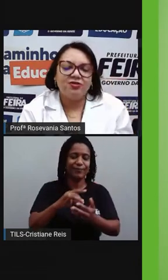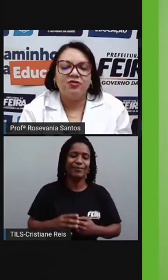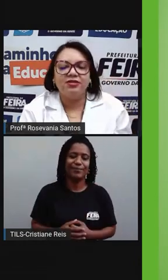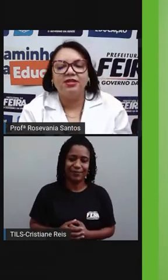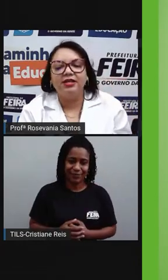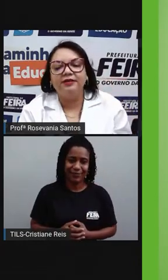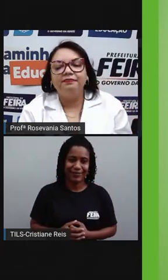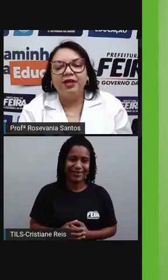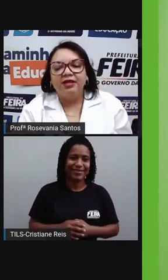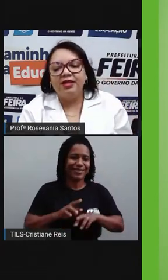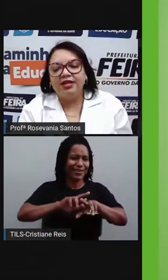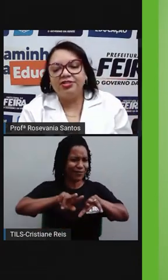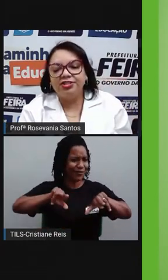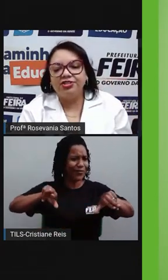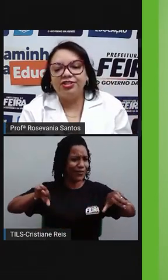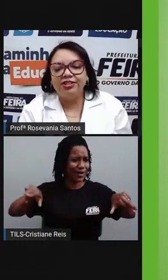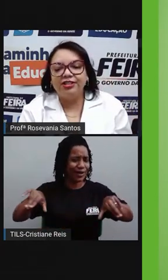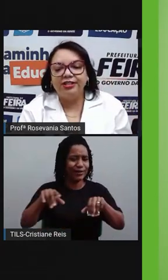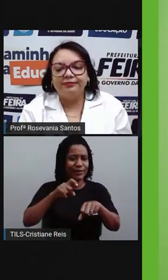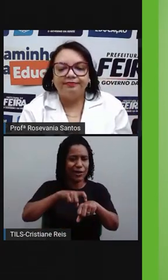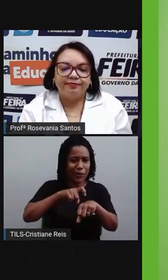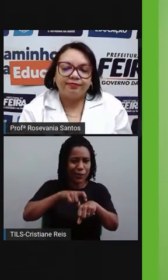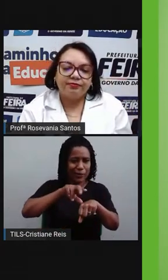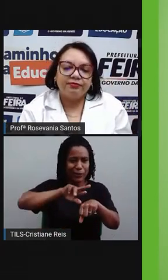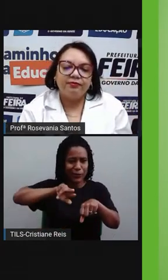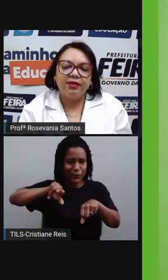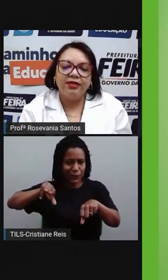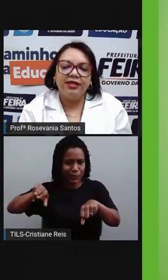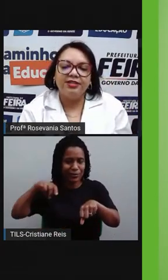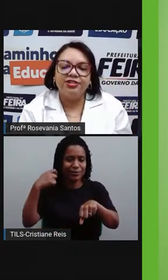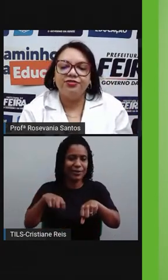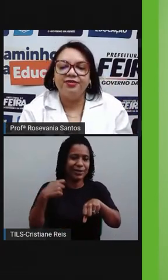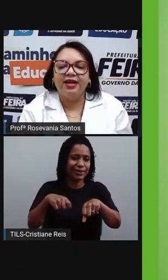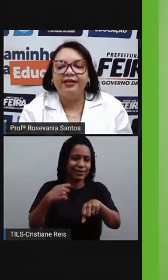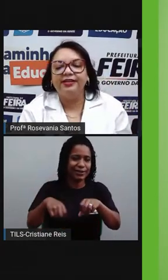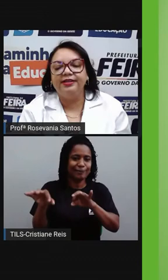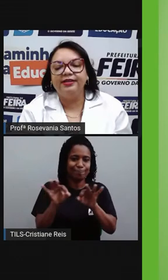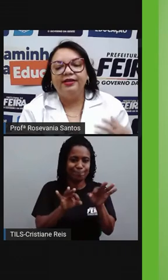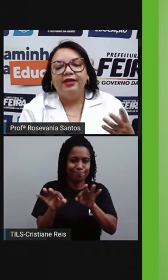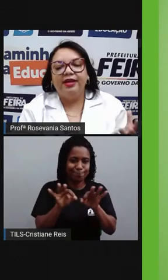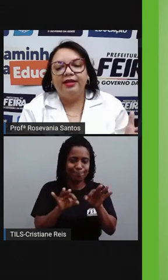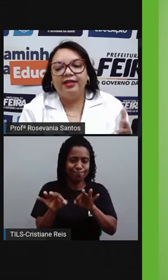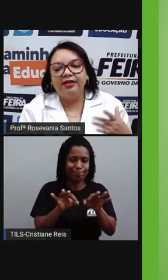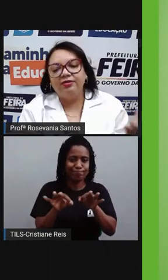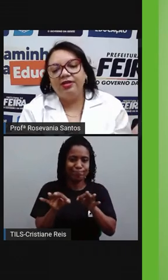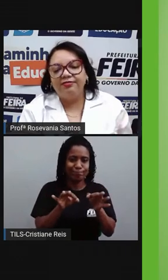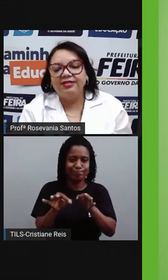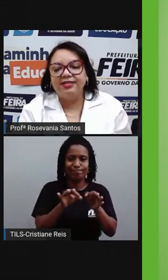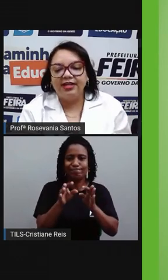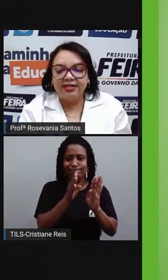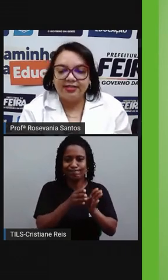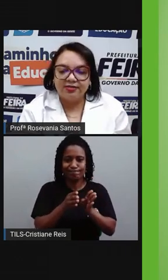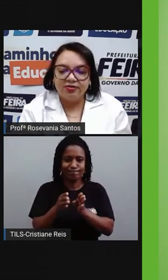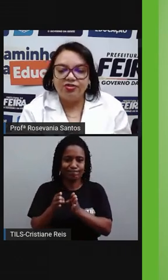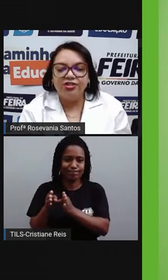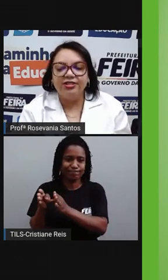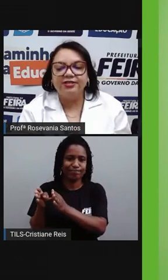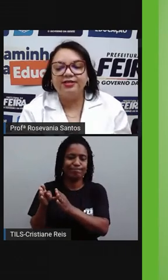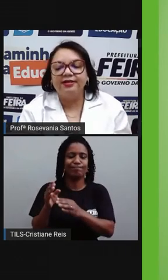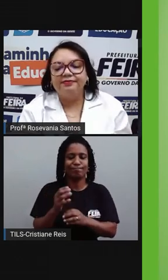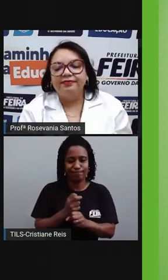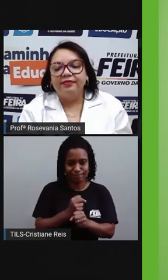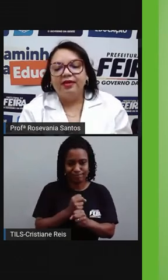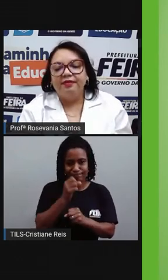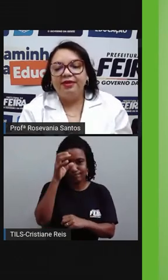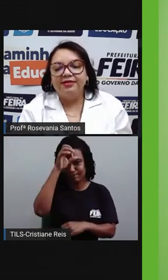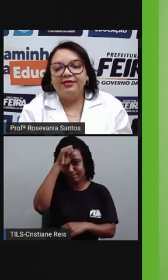série de coisas aí que a gente vai tendo que fazer essas continhas.